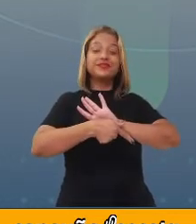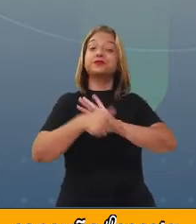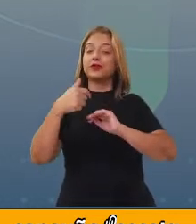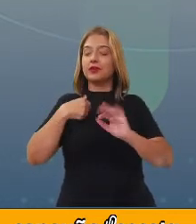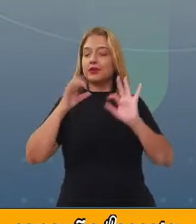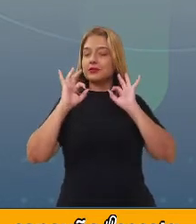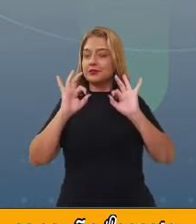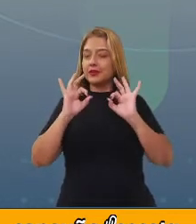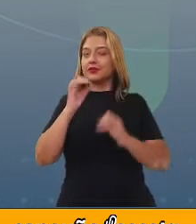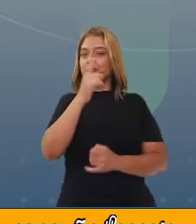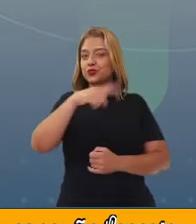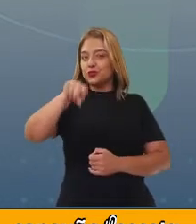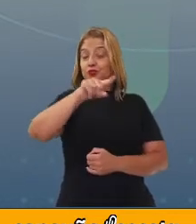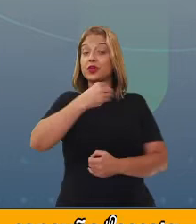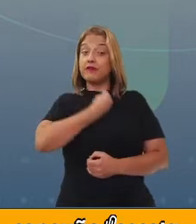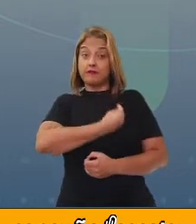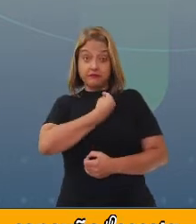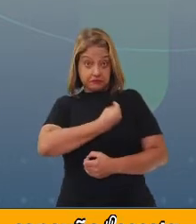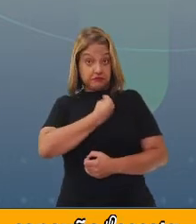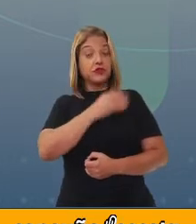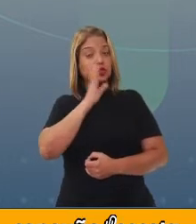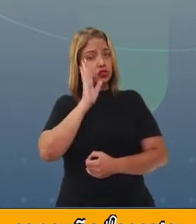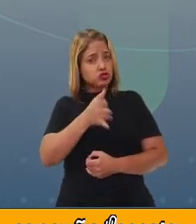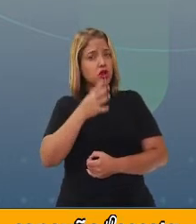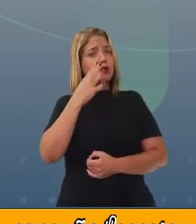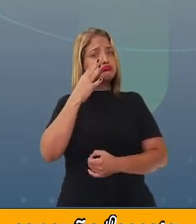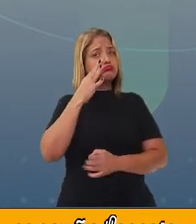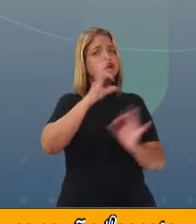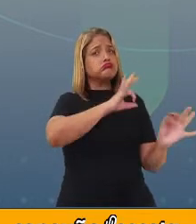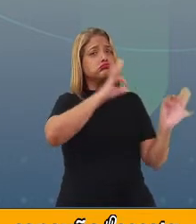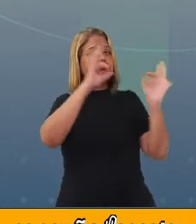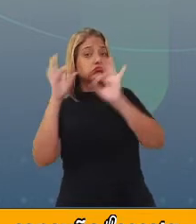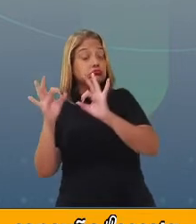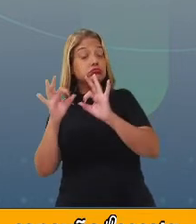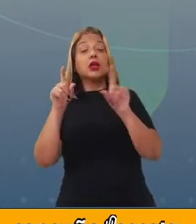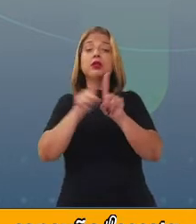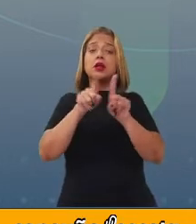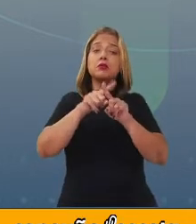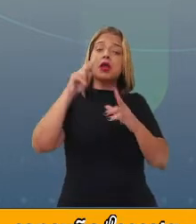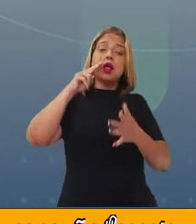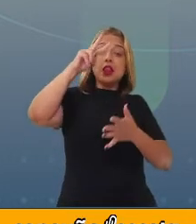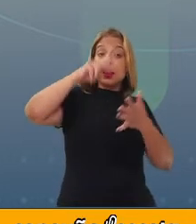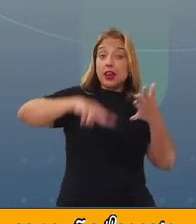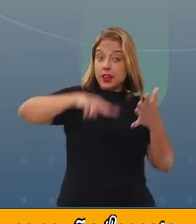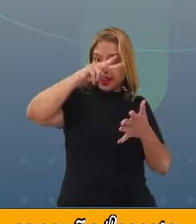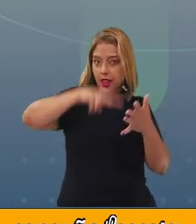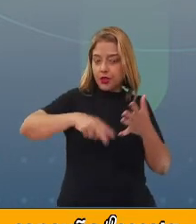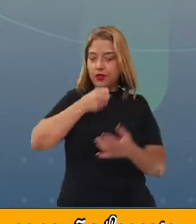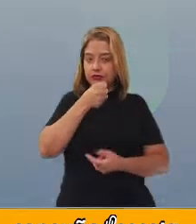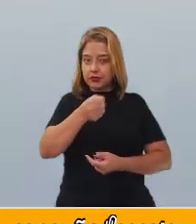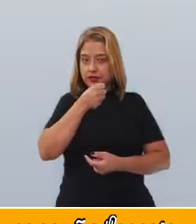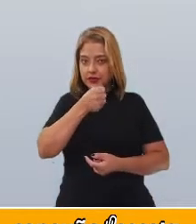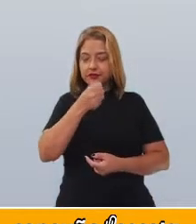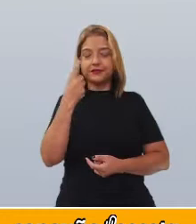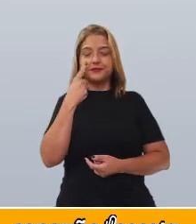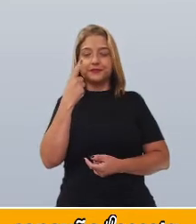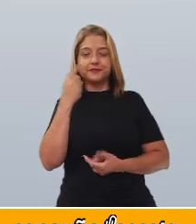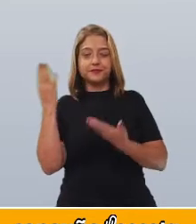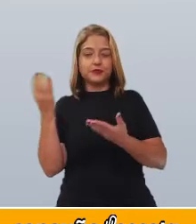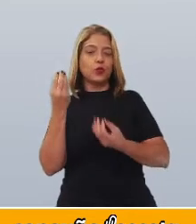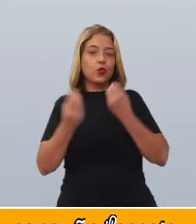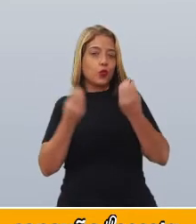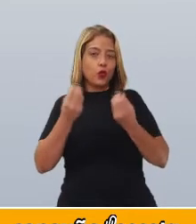que em algum momento da sua vida você já assistiu ou leu alguma entrevista. Vamos então pensar um pouquinho sobre ele,